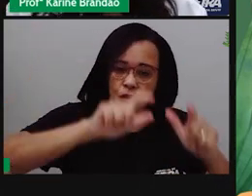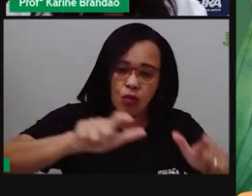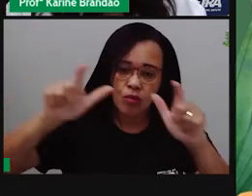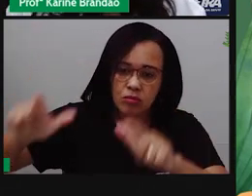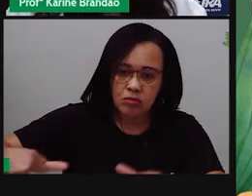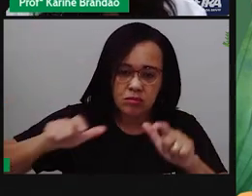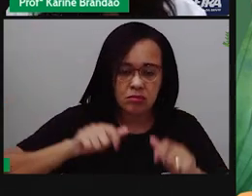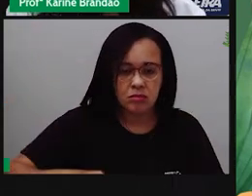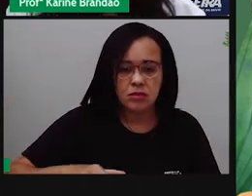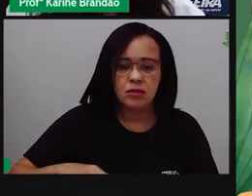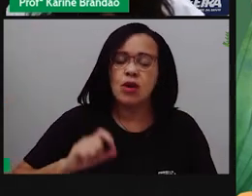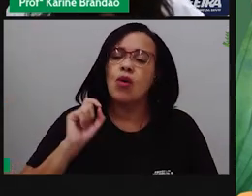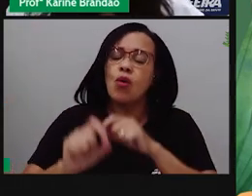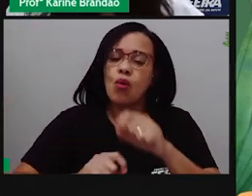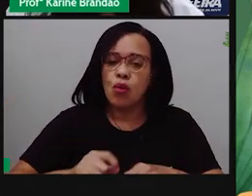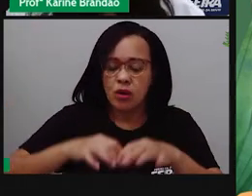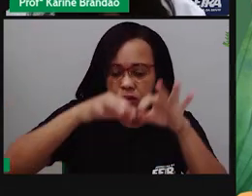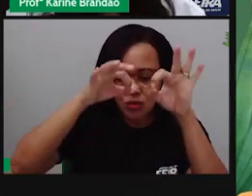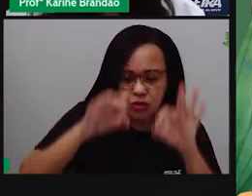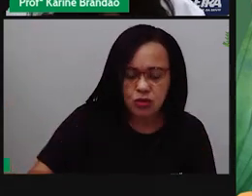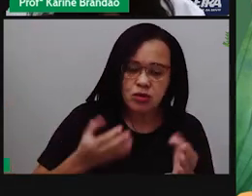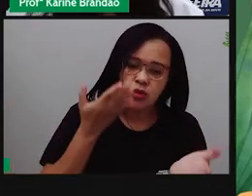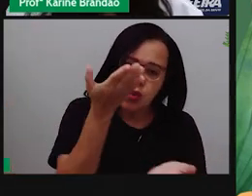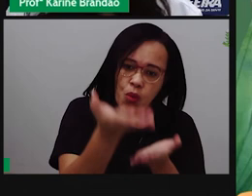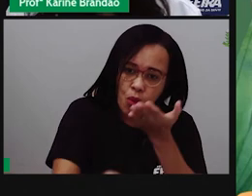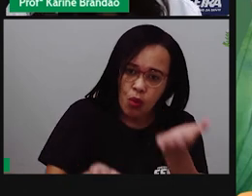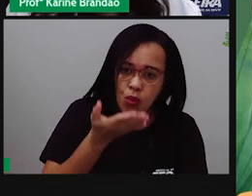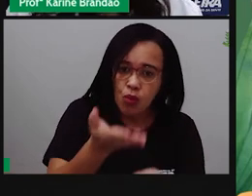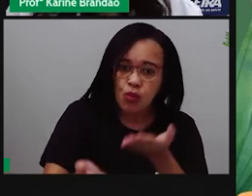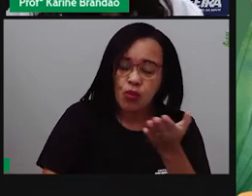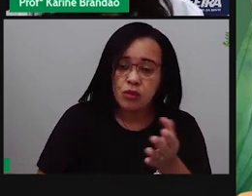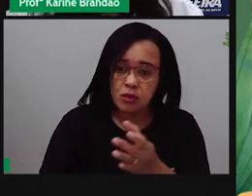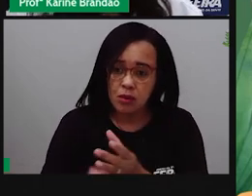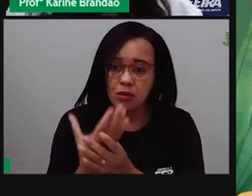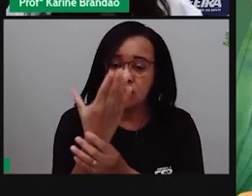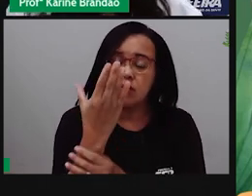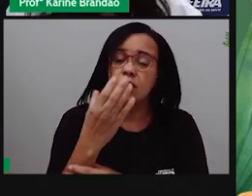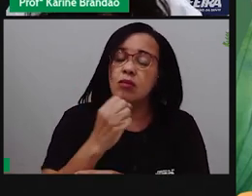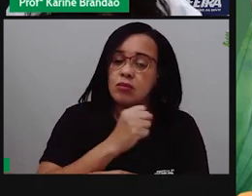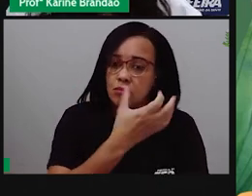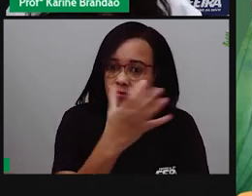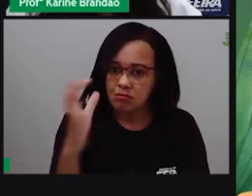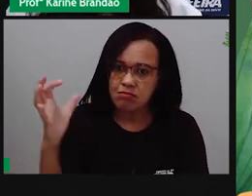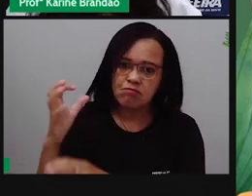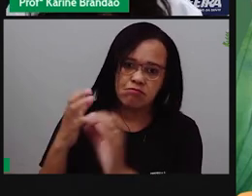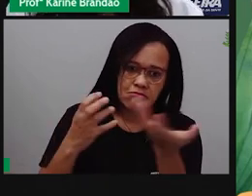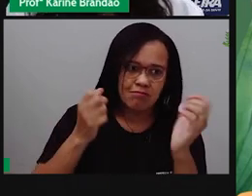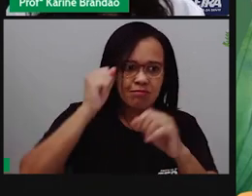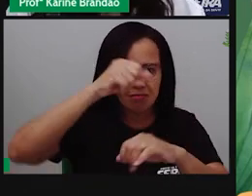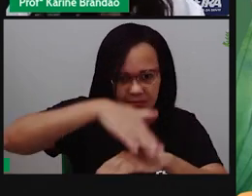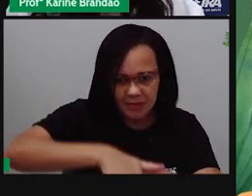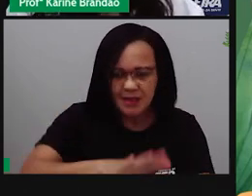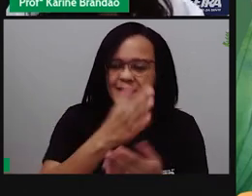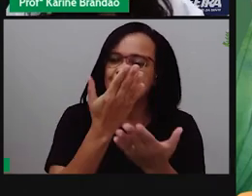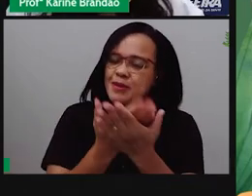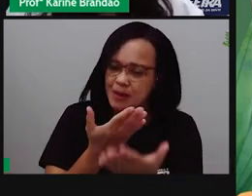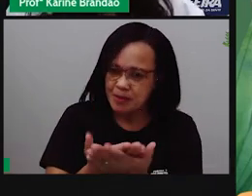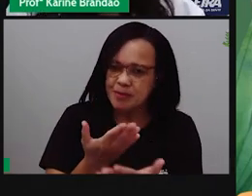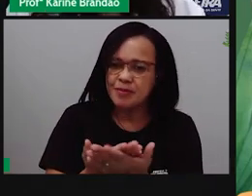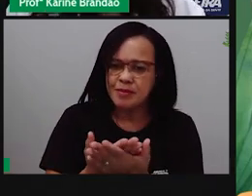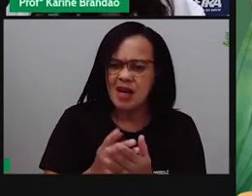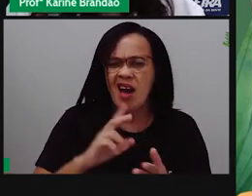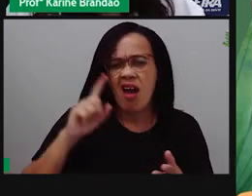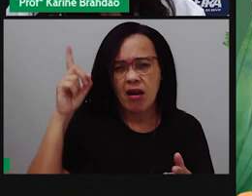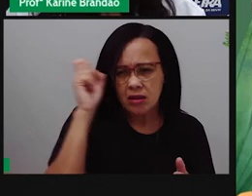justiça, o cuidado com o meio ambiente que só não valoriza e não diversidade que ele tem. É mais difícil, não é? Mas quando eu começo a